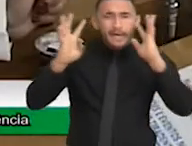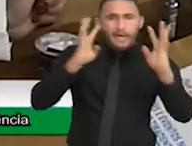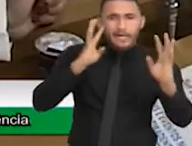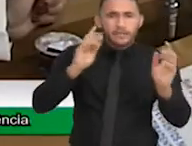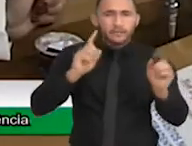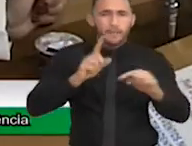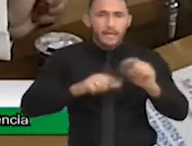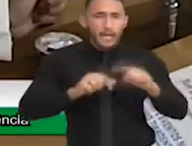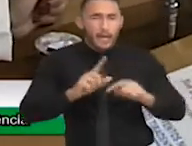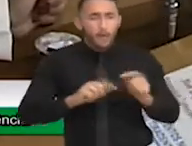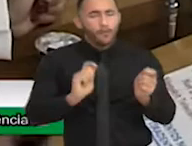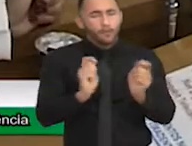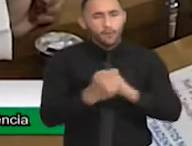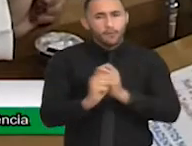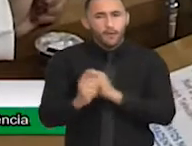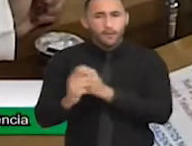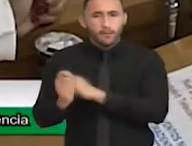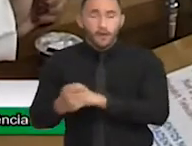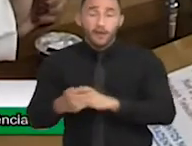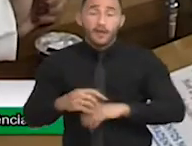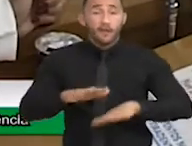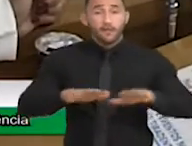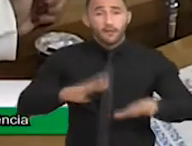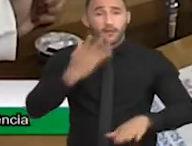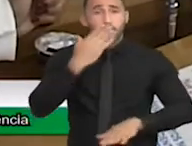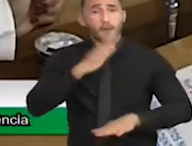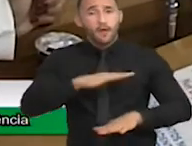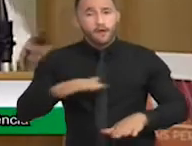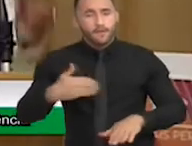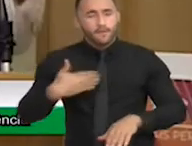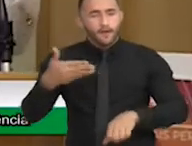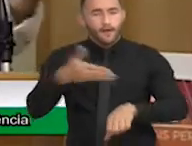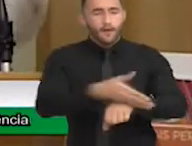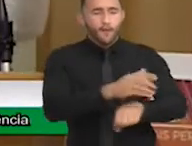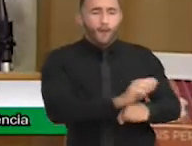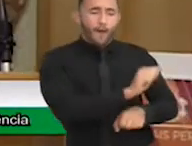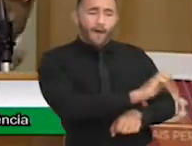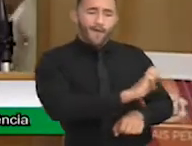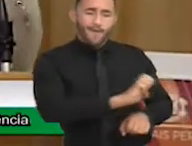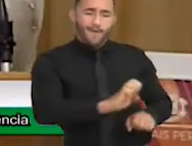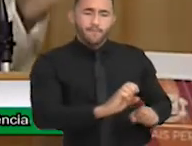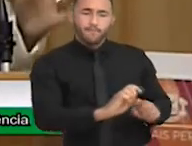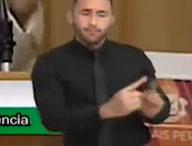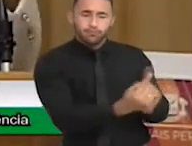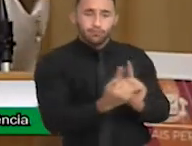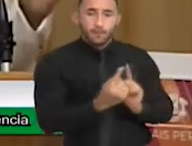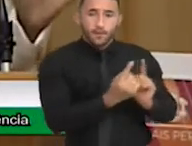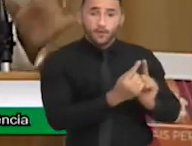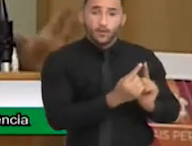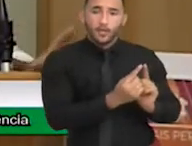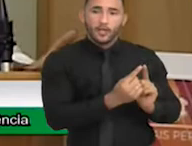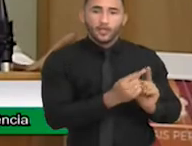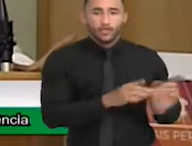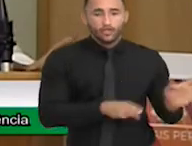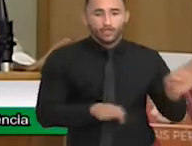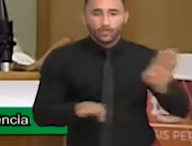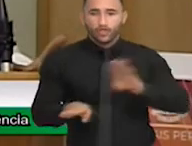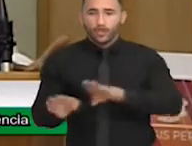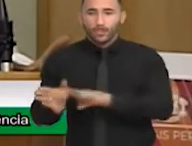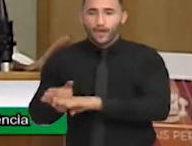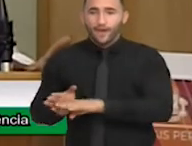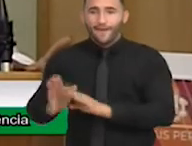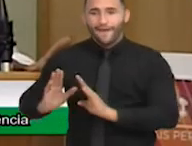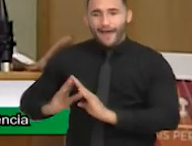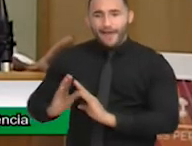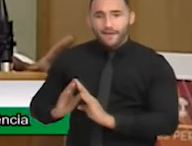flexibilidade. Então, assim, quando essa criança é atendida no A.E., a criança chega em casa com atividade de pareamento. O pai